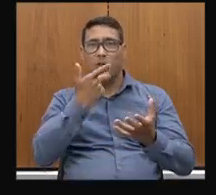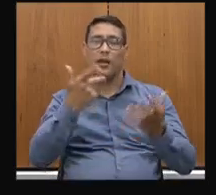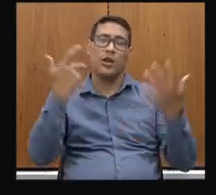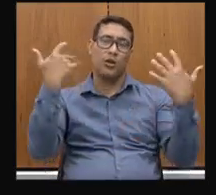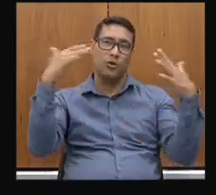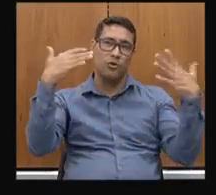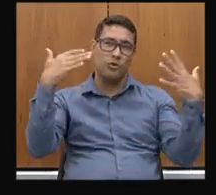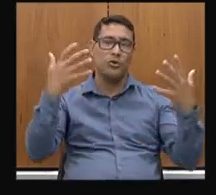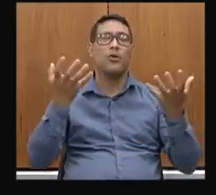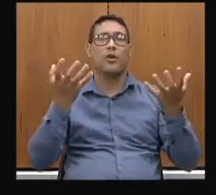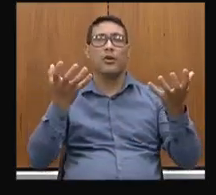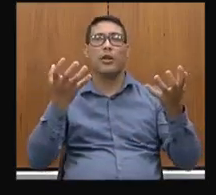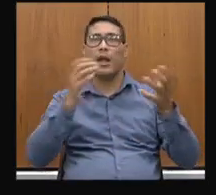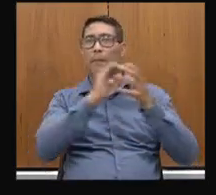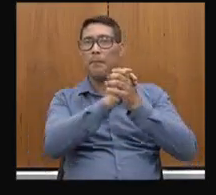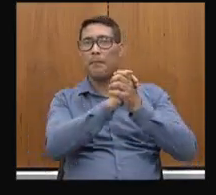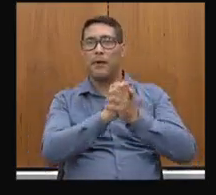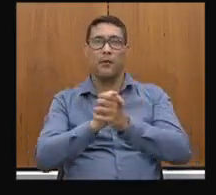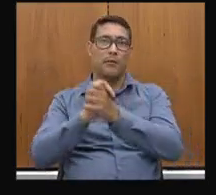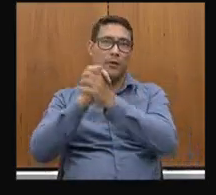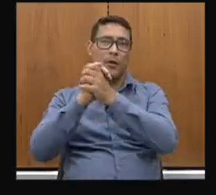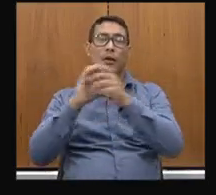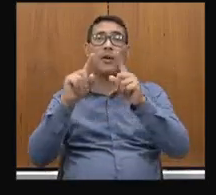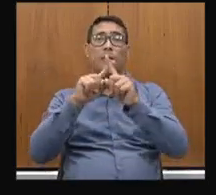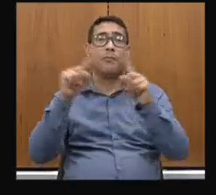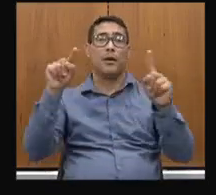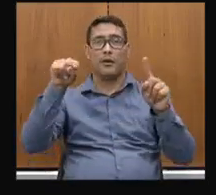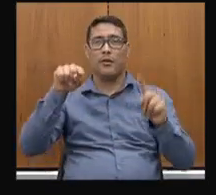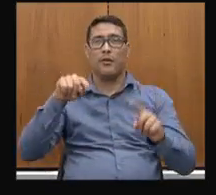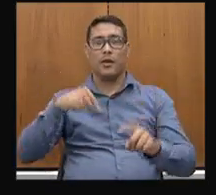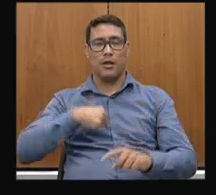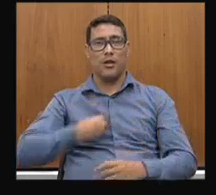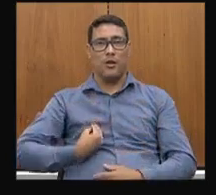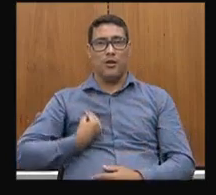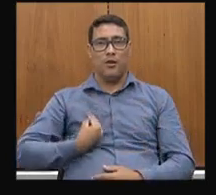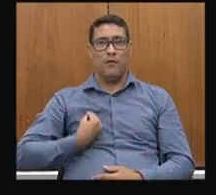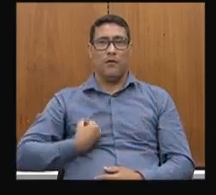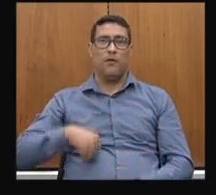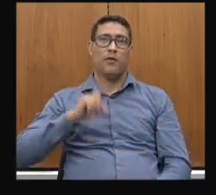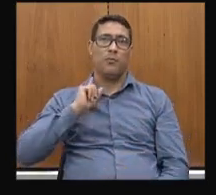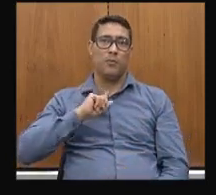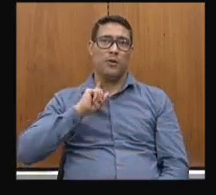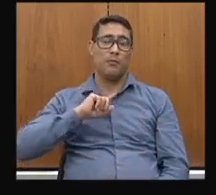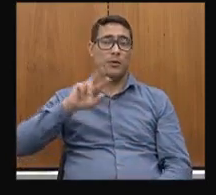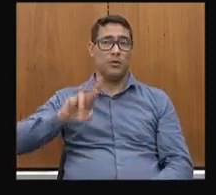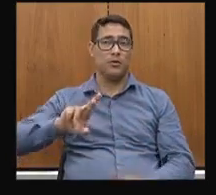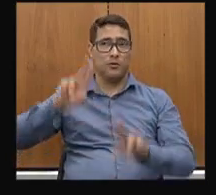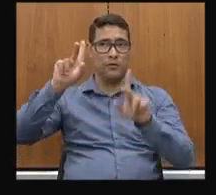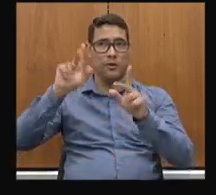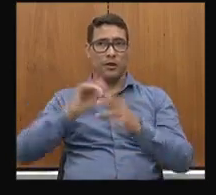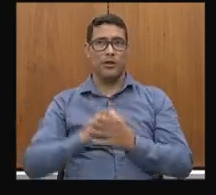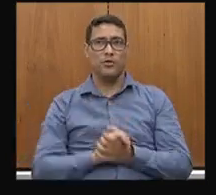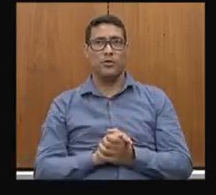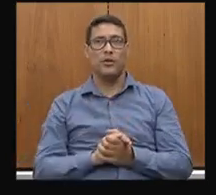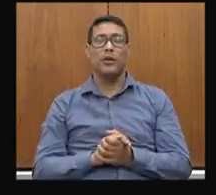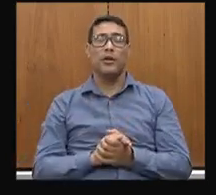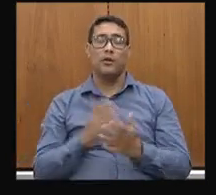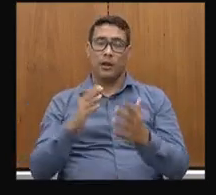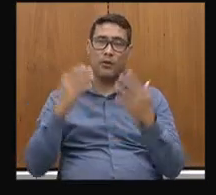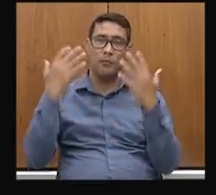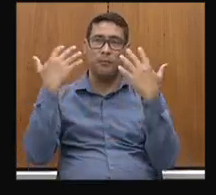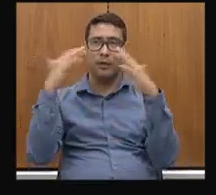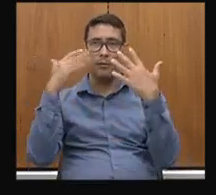estar parabenizando, mas acho que eu vivo em uma Minas diferente. E quero aproveitar nesse meu questionamento e